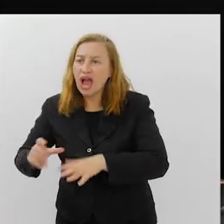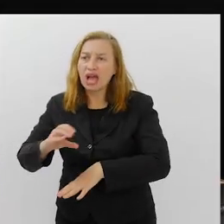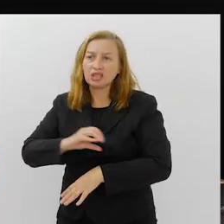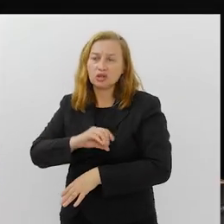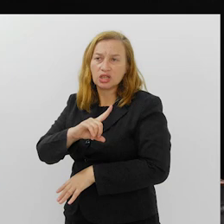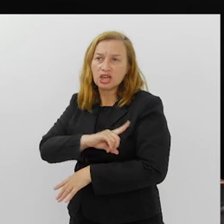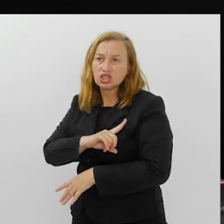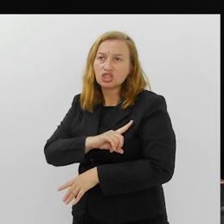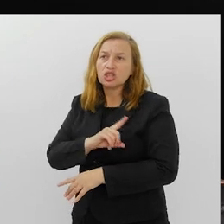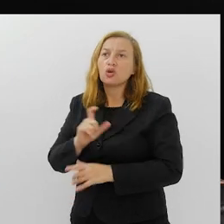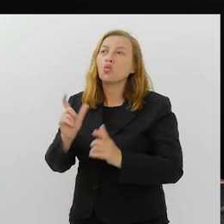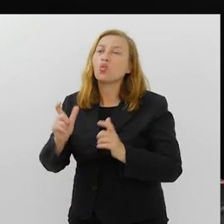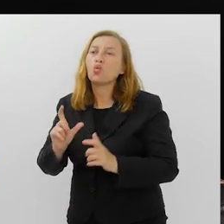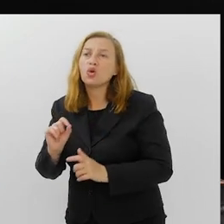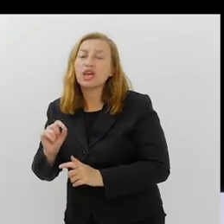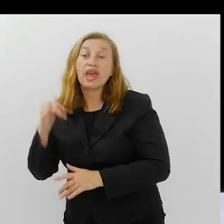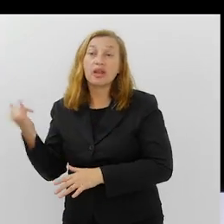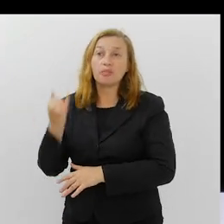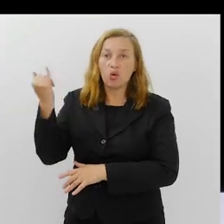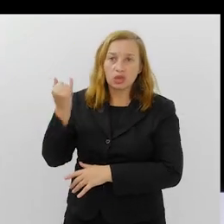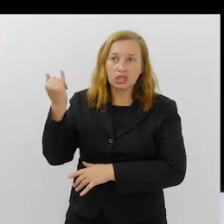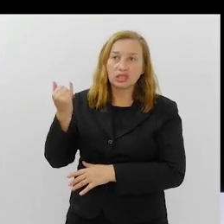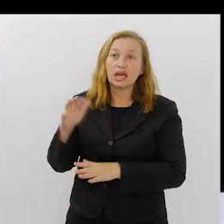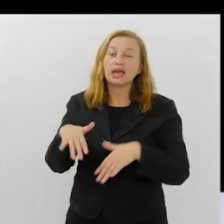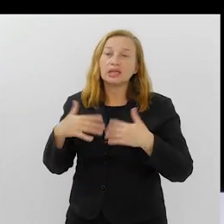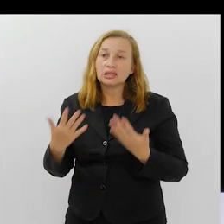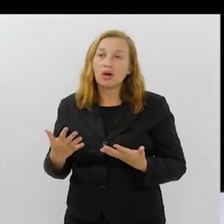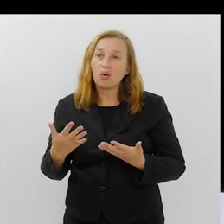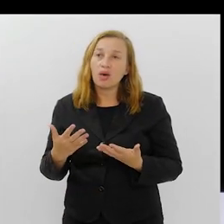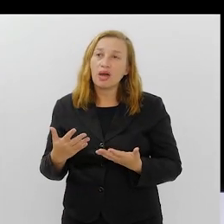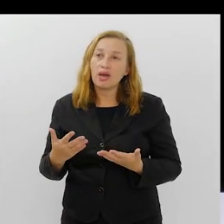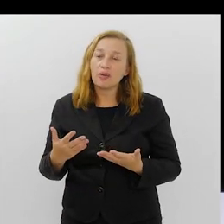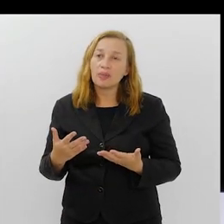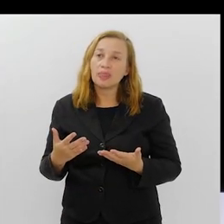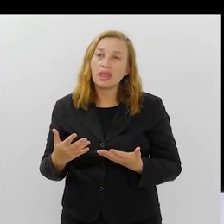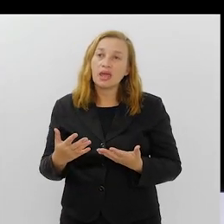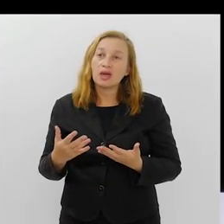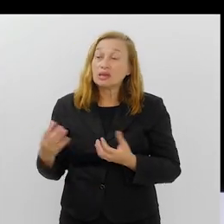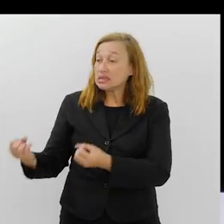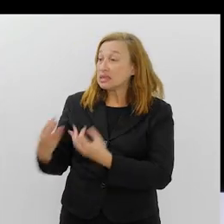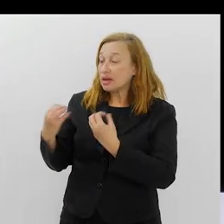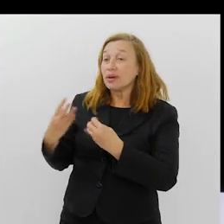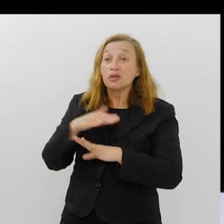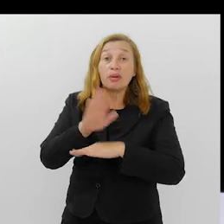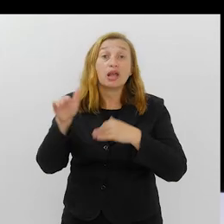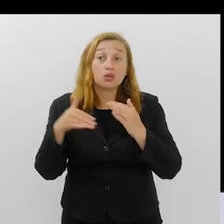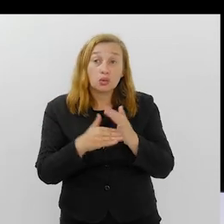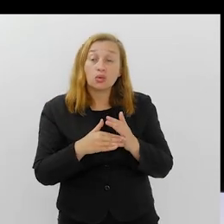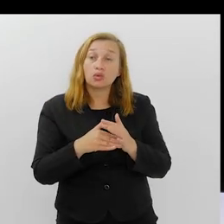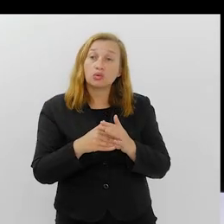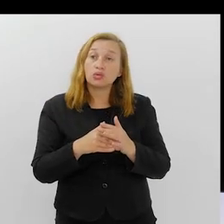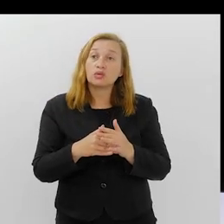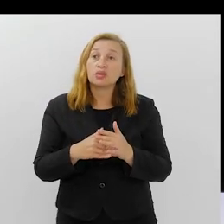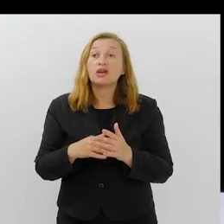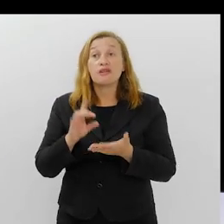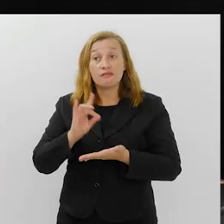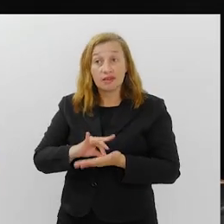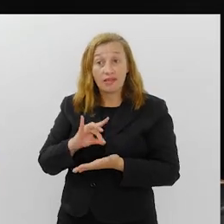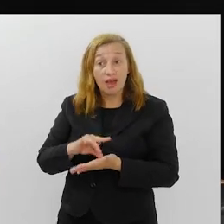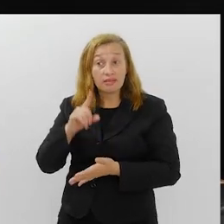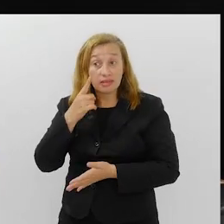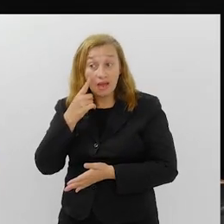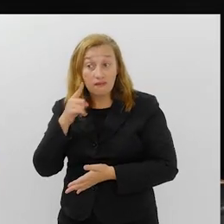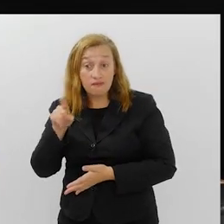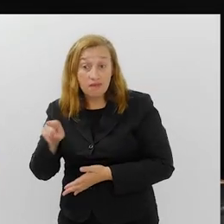Caxias, o que tinha em Caxias, o que era importante. Então, isso é uma lição para todo mundo. que na verdade estava ali,